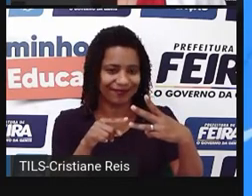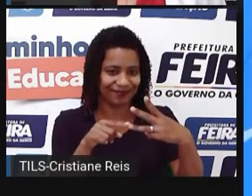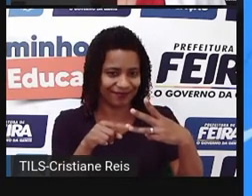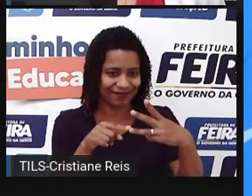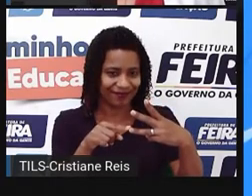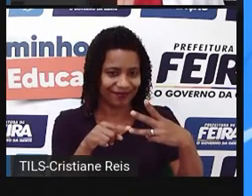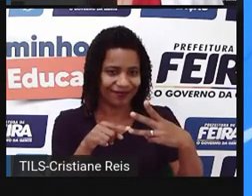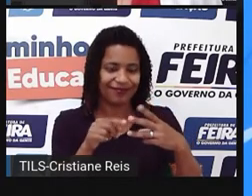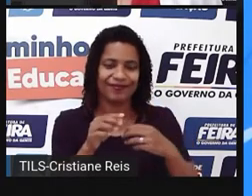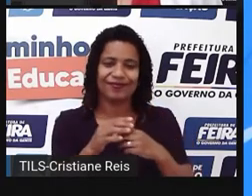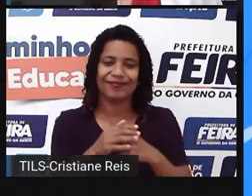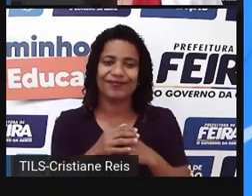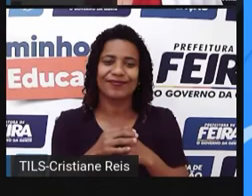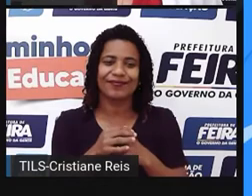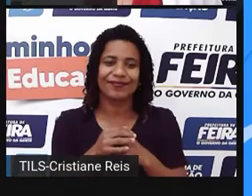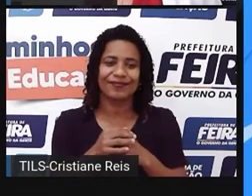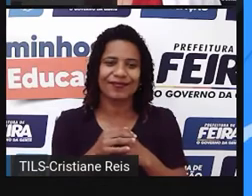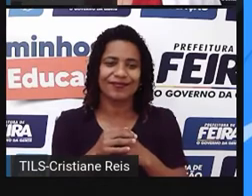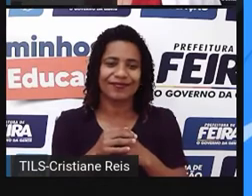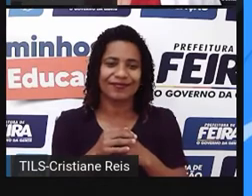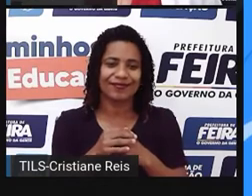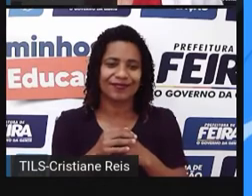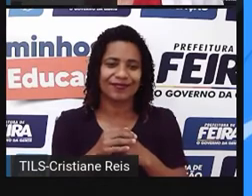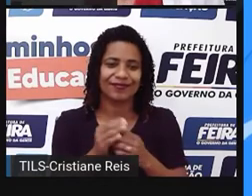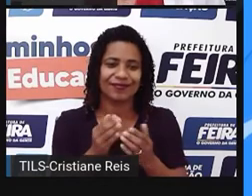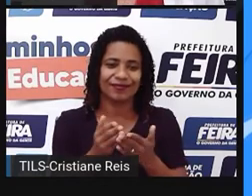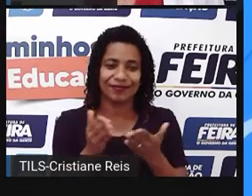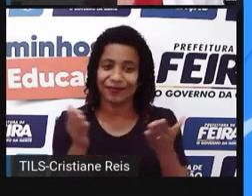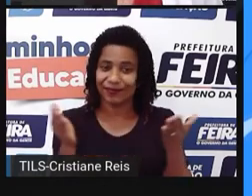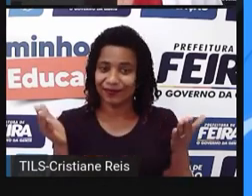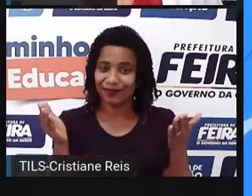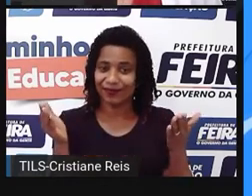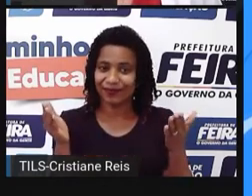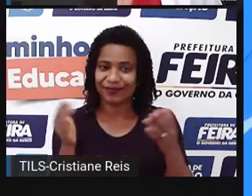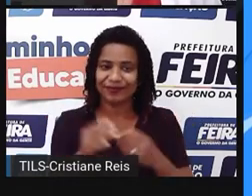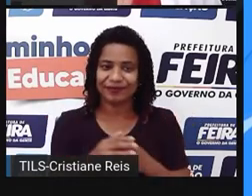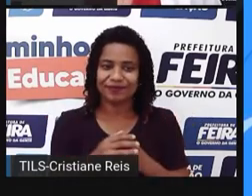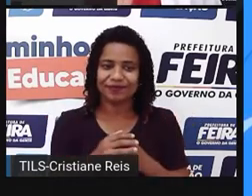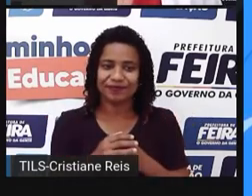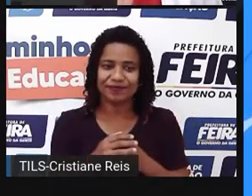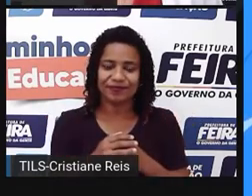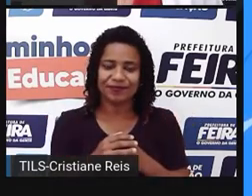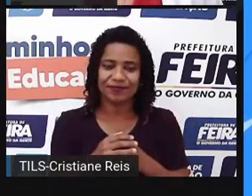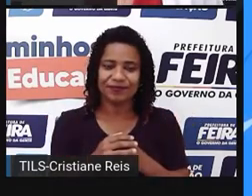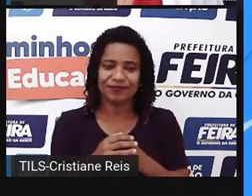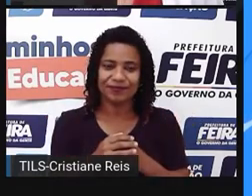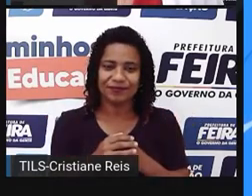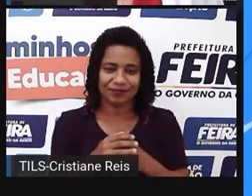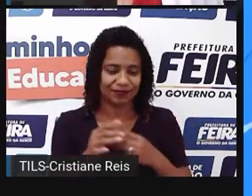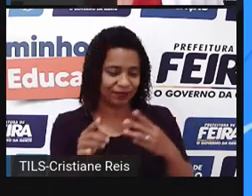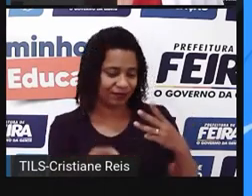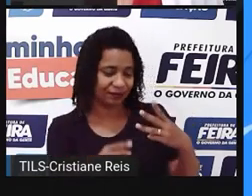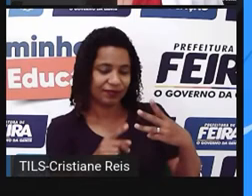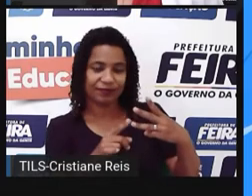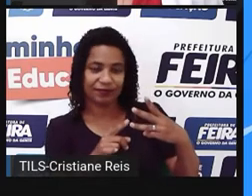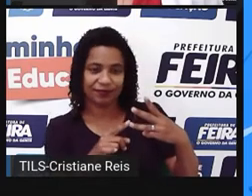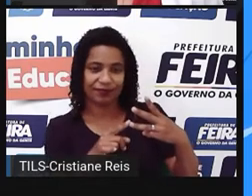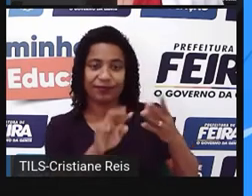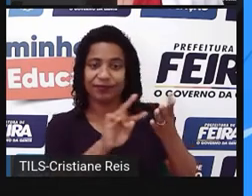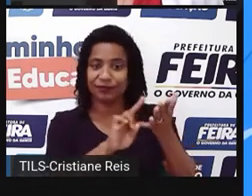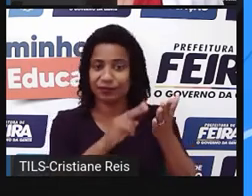Do some internet search to see what others are saying. Então,